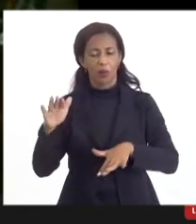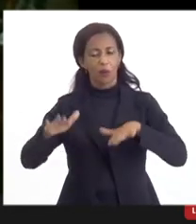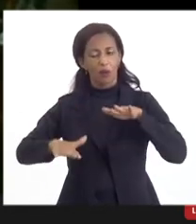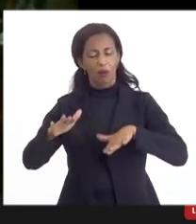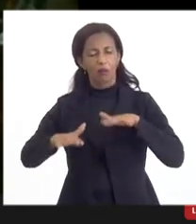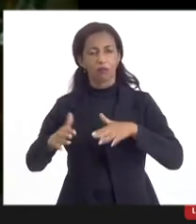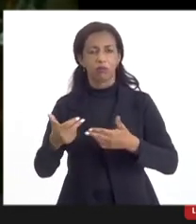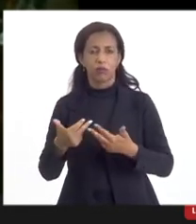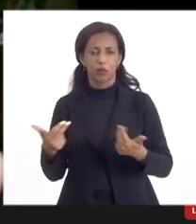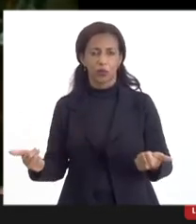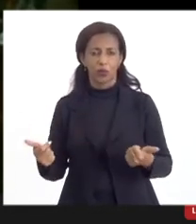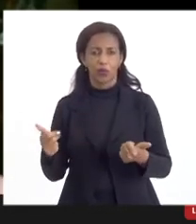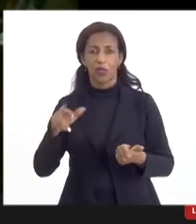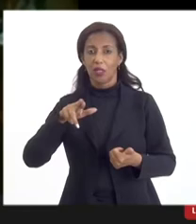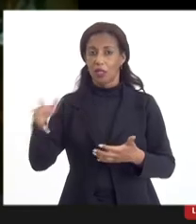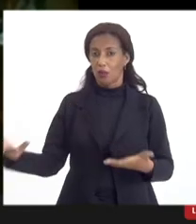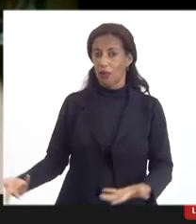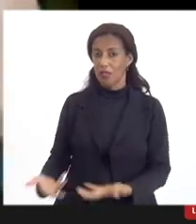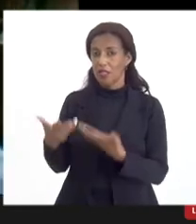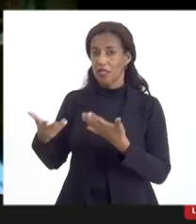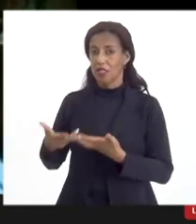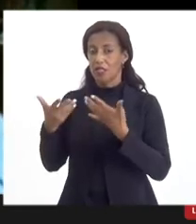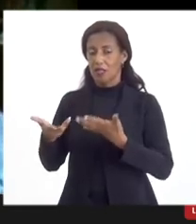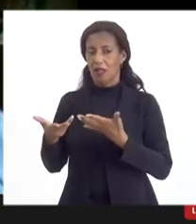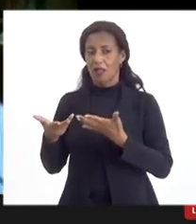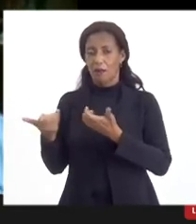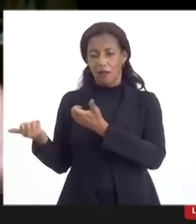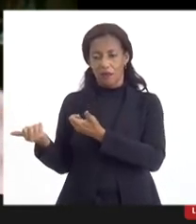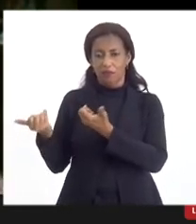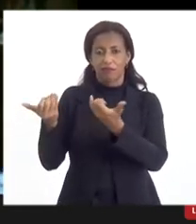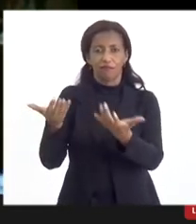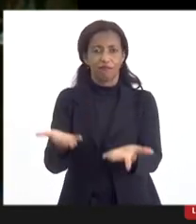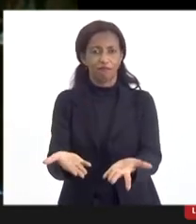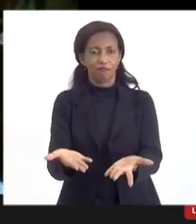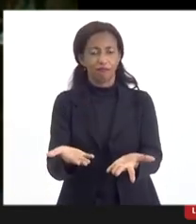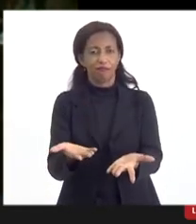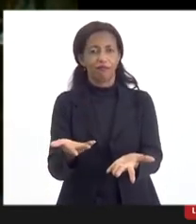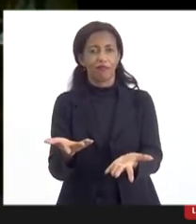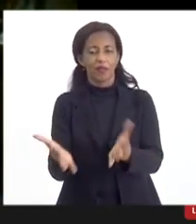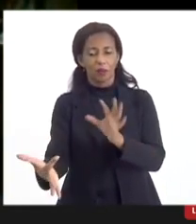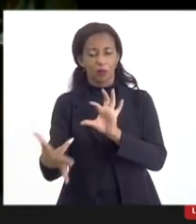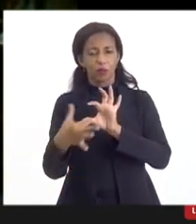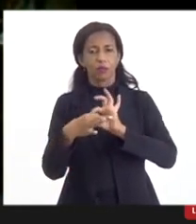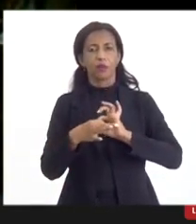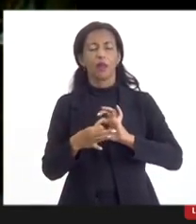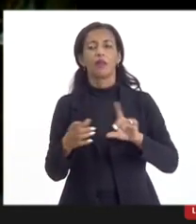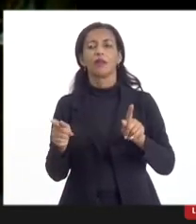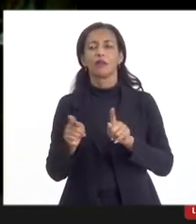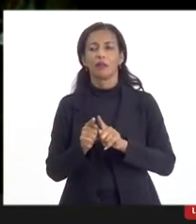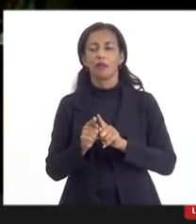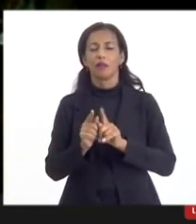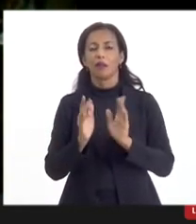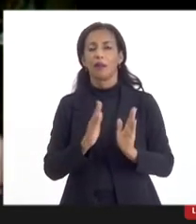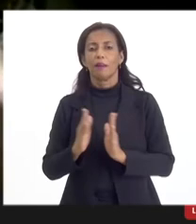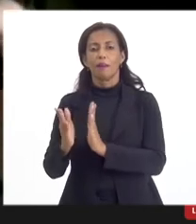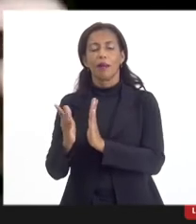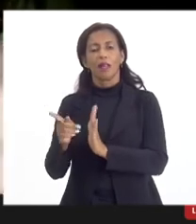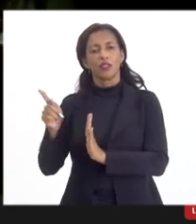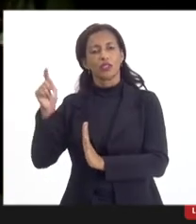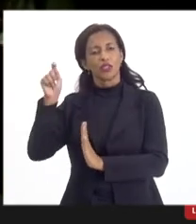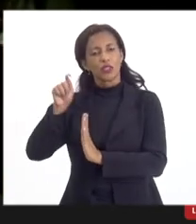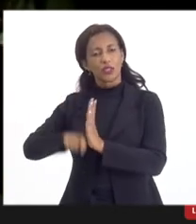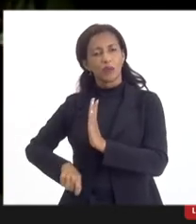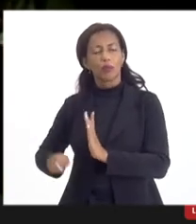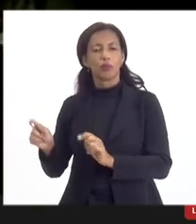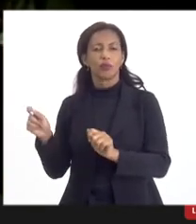coisa que não é incentivo, mas é disponibilização, eu casaria também com a parte tributária em termos de